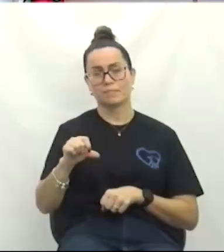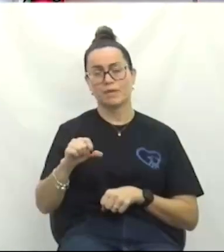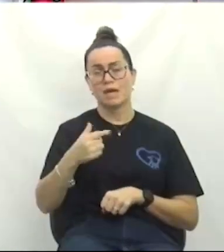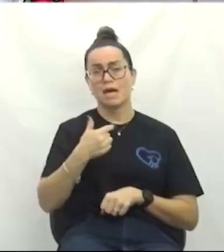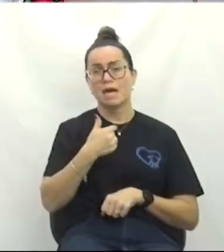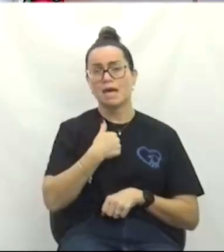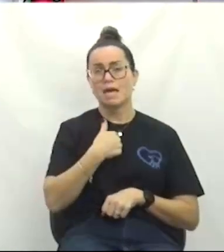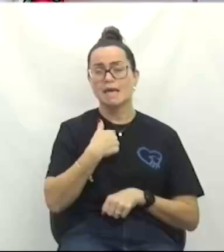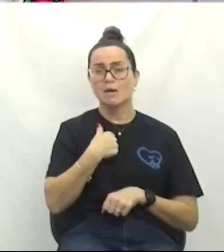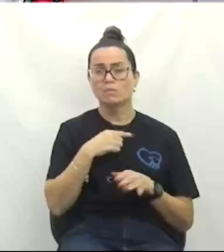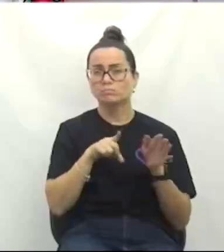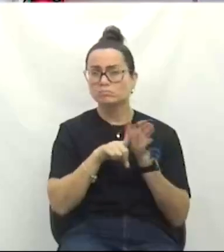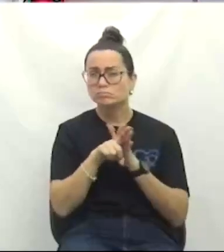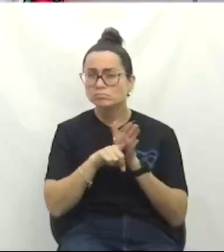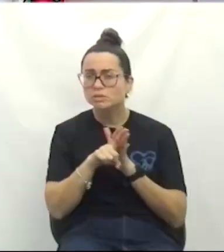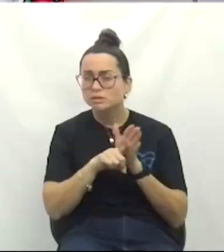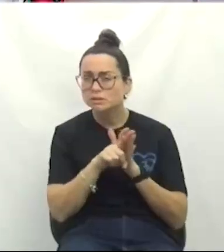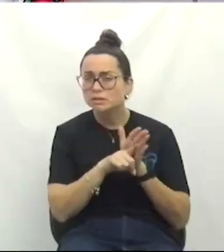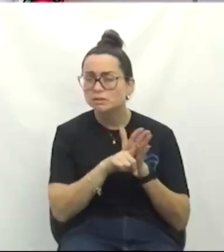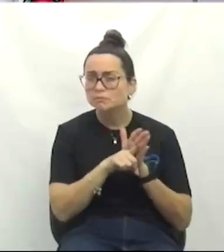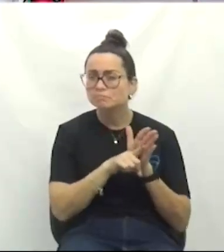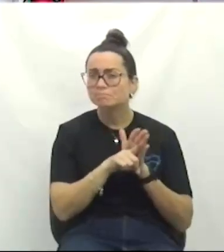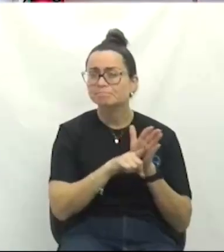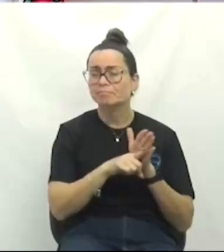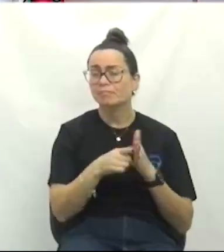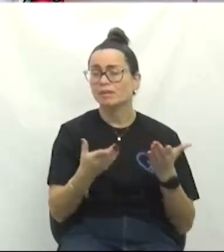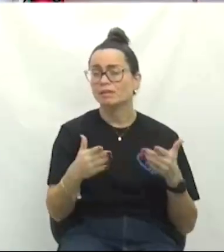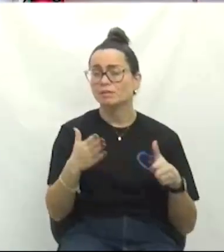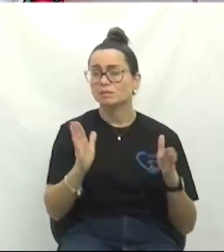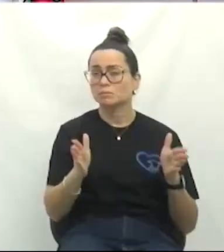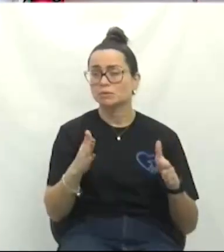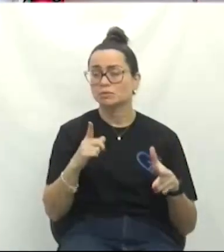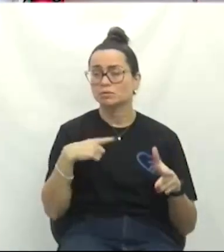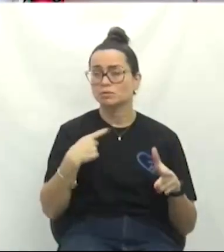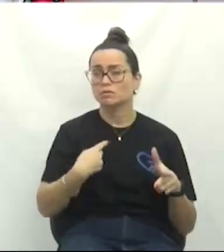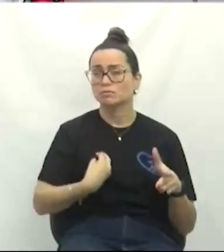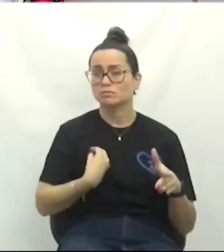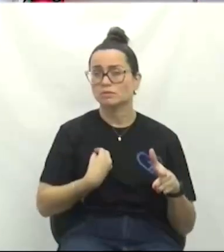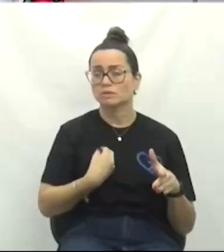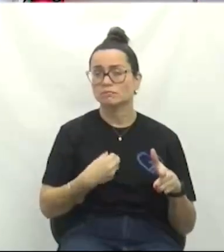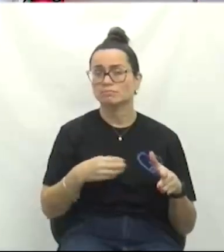do momento que nós estamos vivendo. É o momento eleitoral, é tempo de guerra.